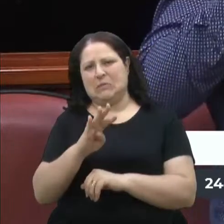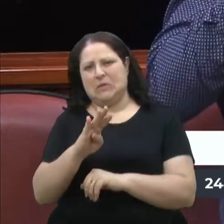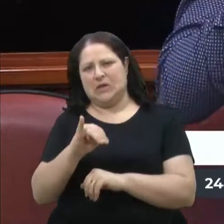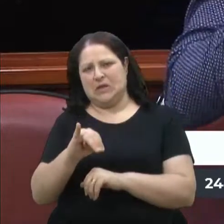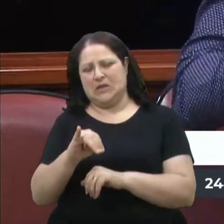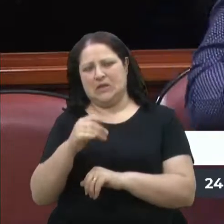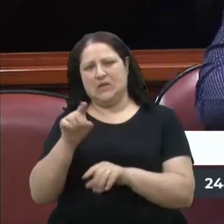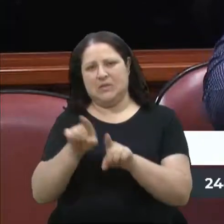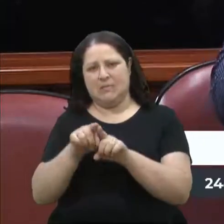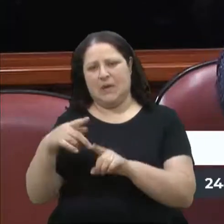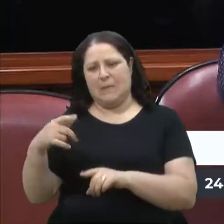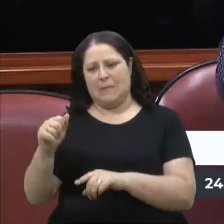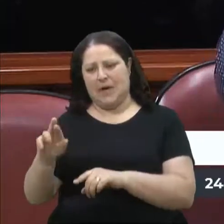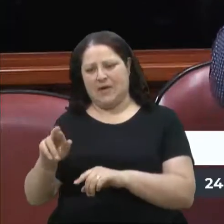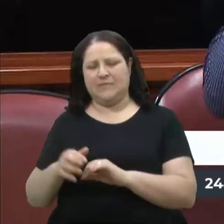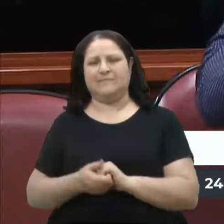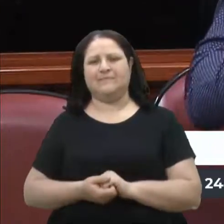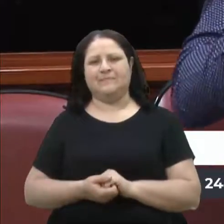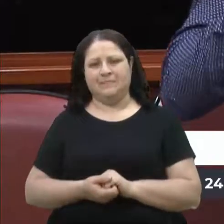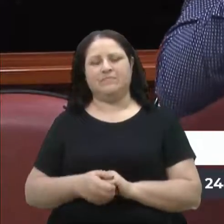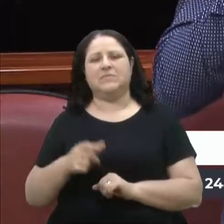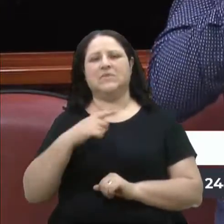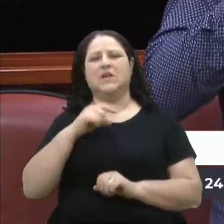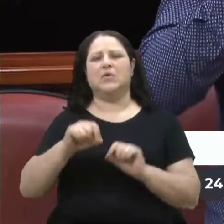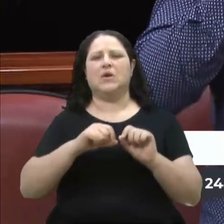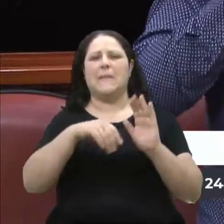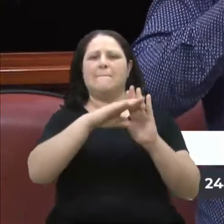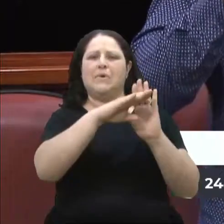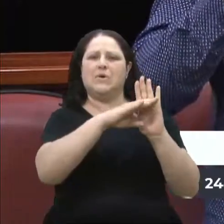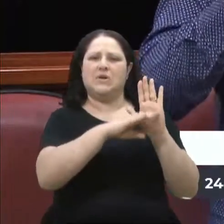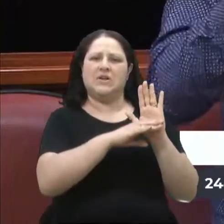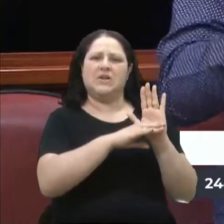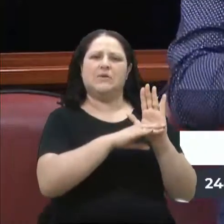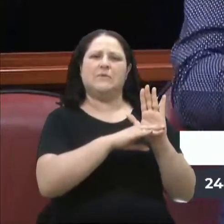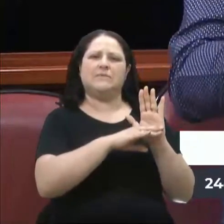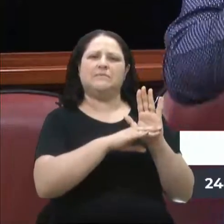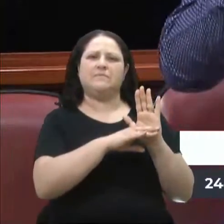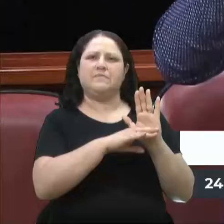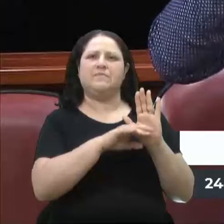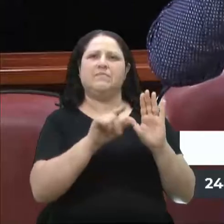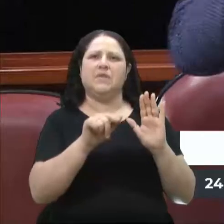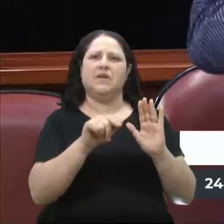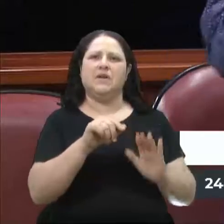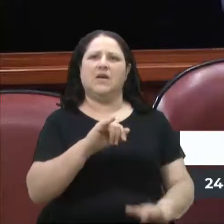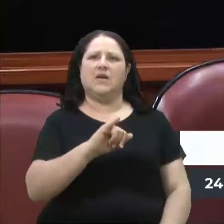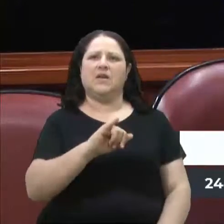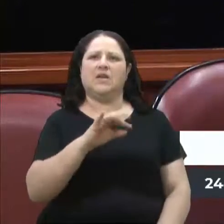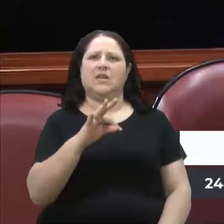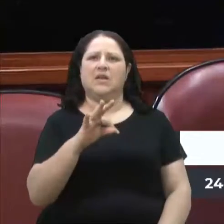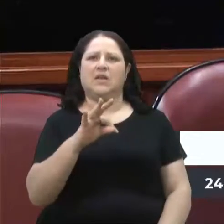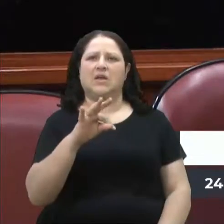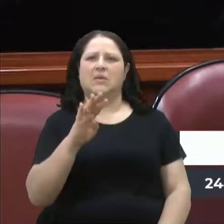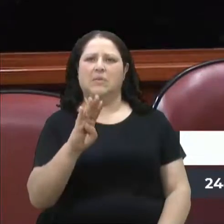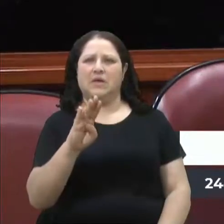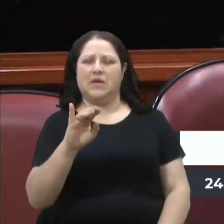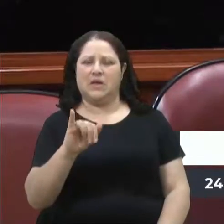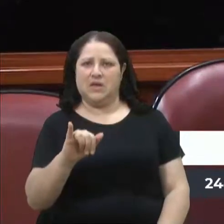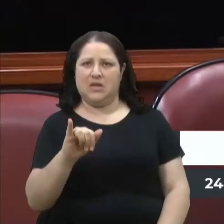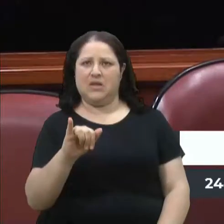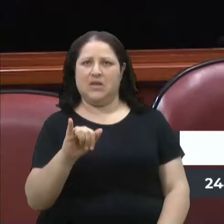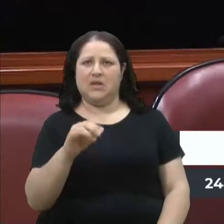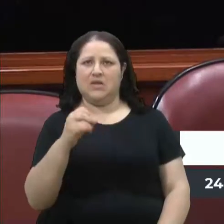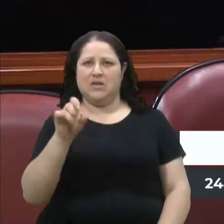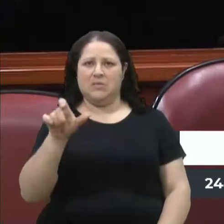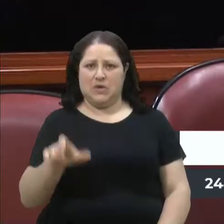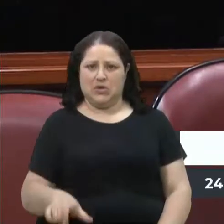programas habitacionais em que o ITBI, que é o imposto, quando o arrendatário pagou todo o valor